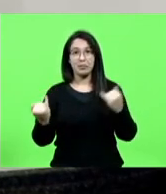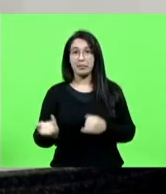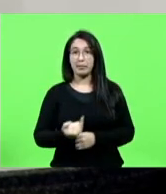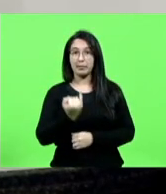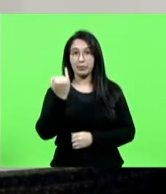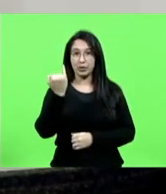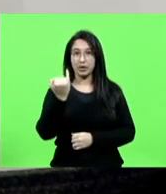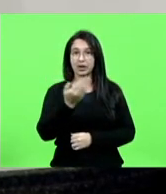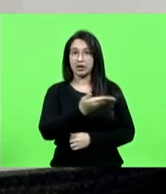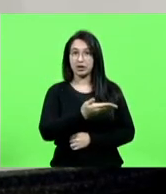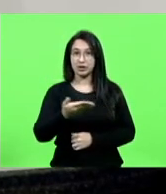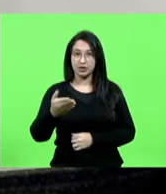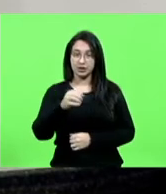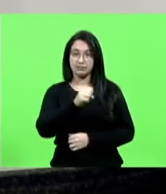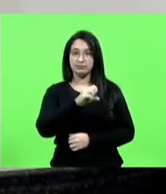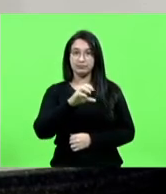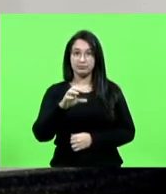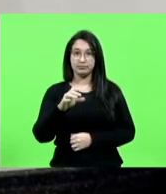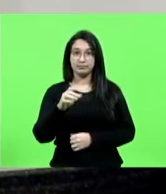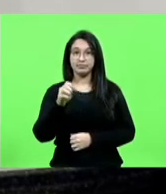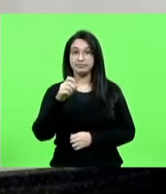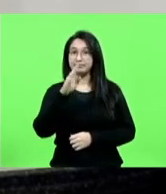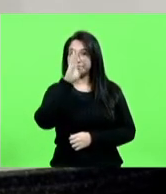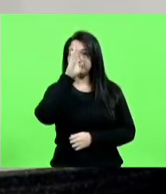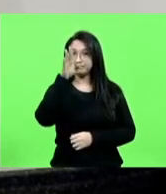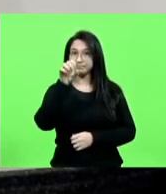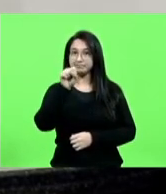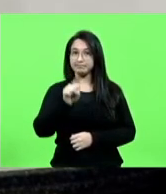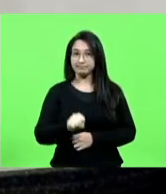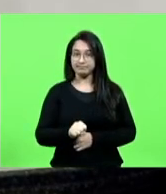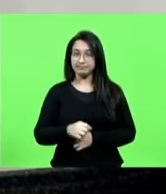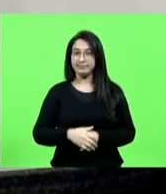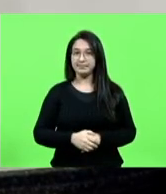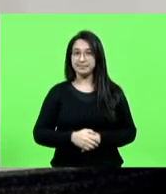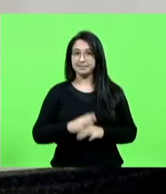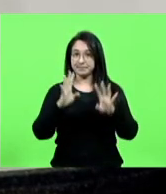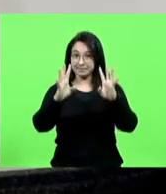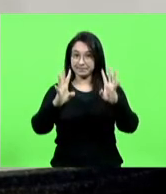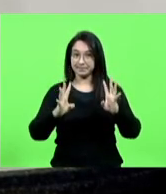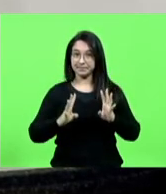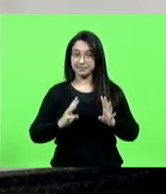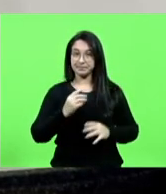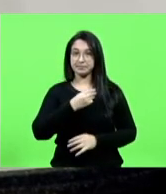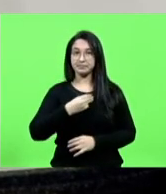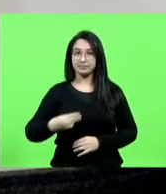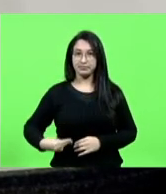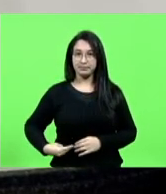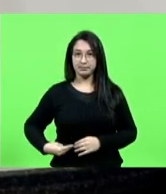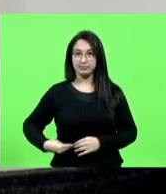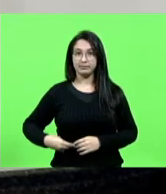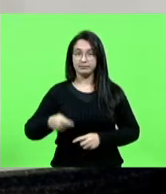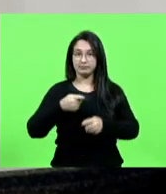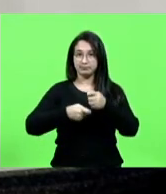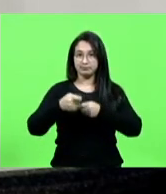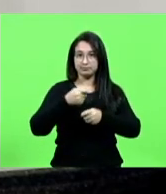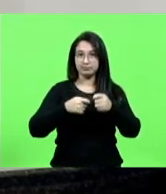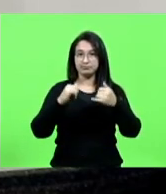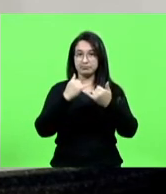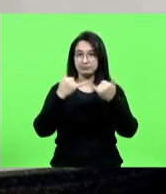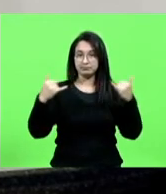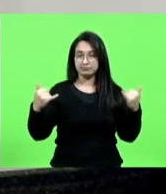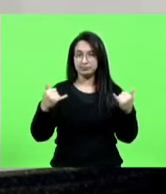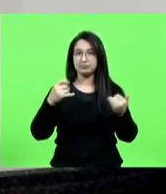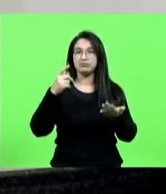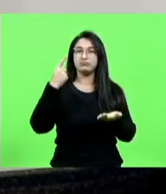catarinenses principalmente aos sulistas né prestem bem atenção o ministro de Minas e Energia confirmou ao governo do